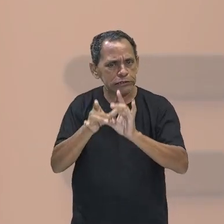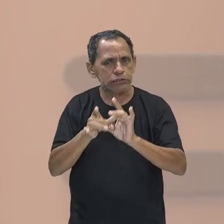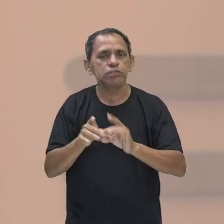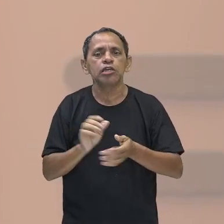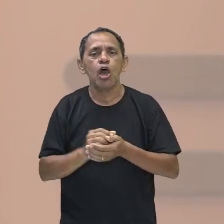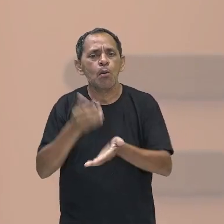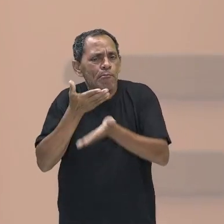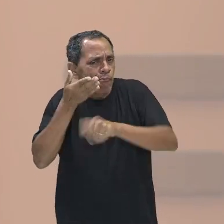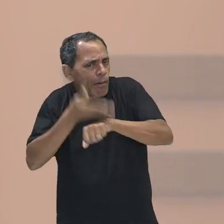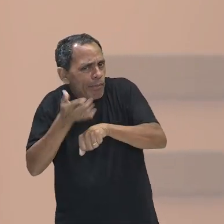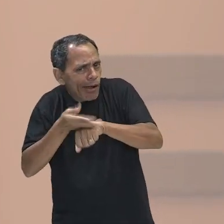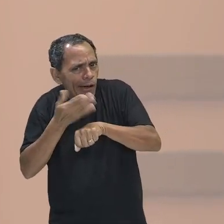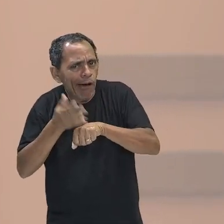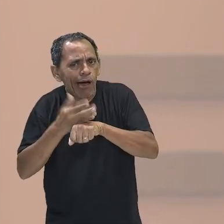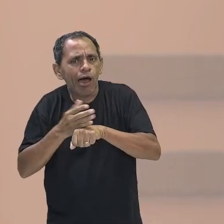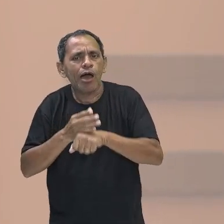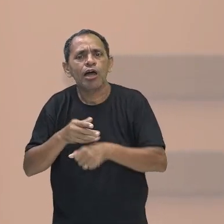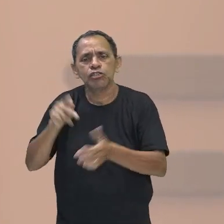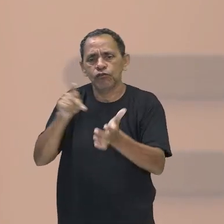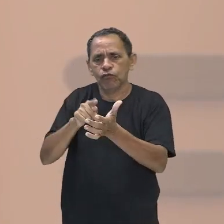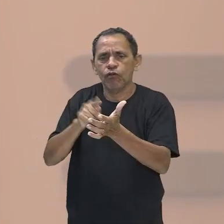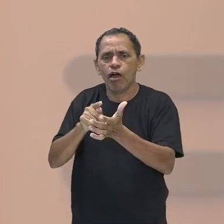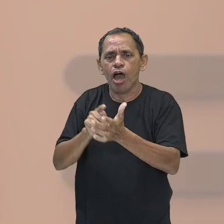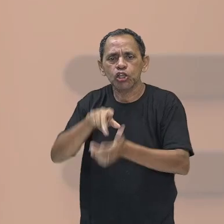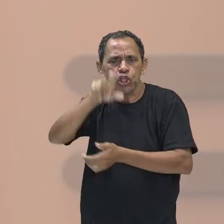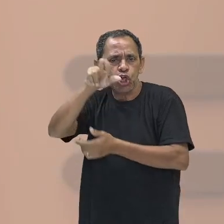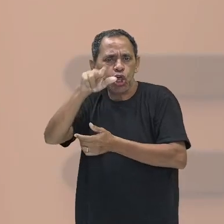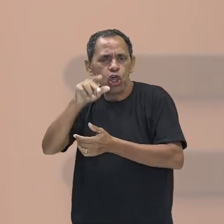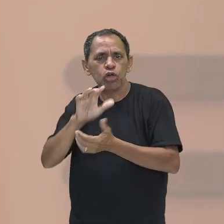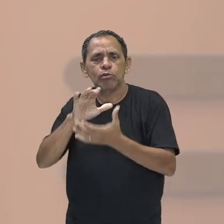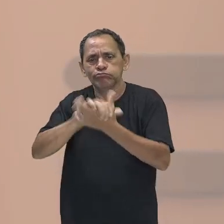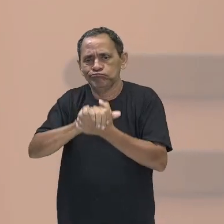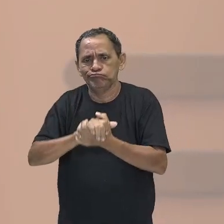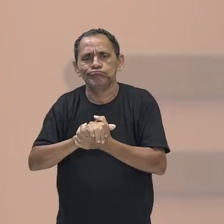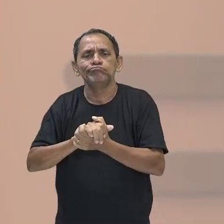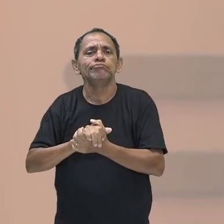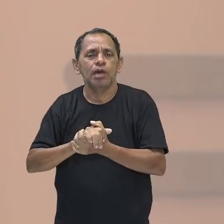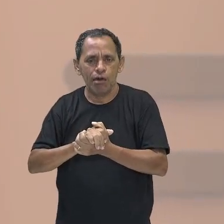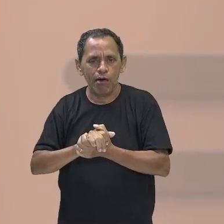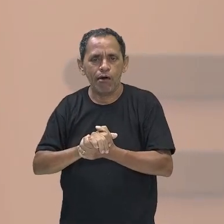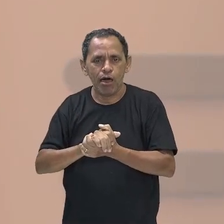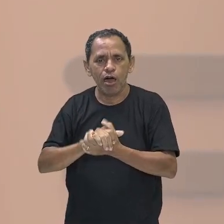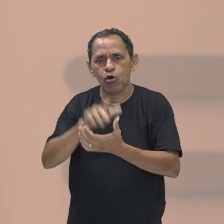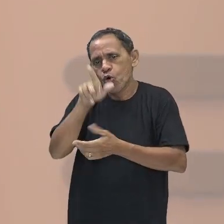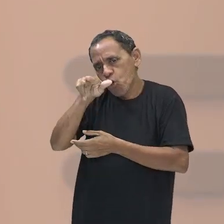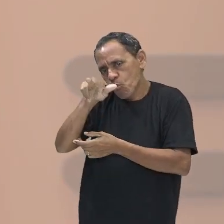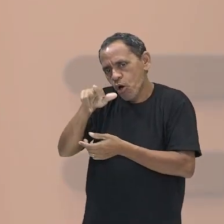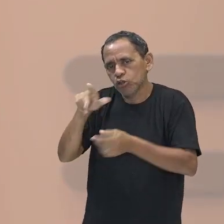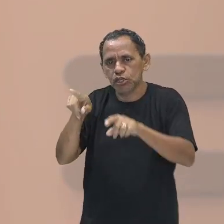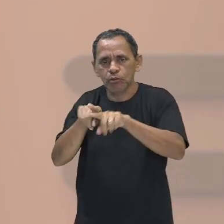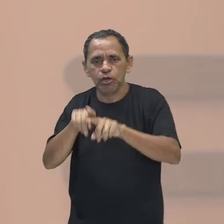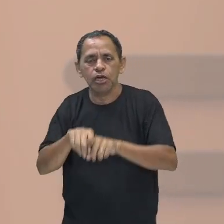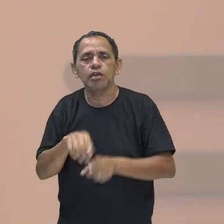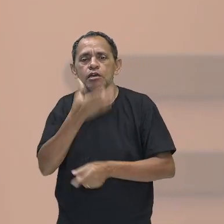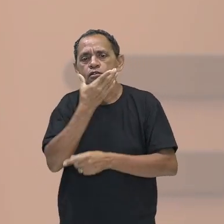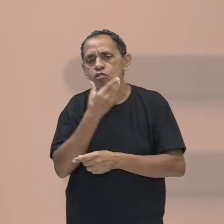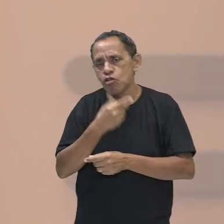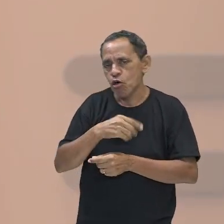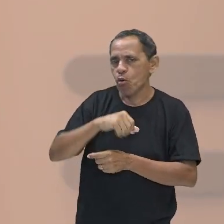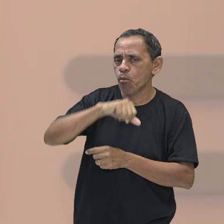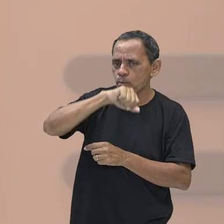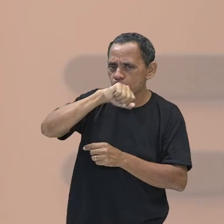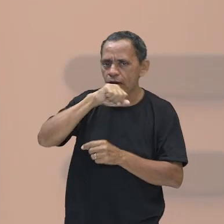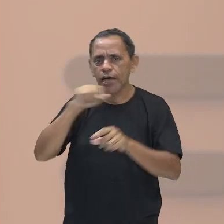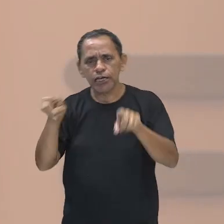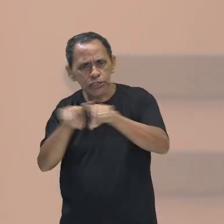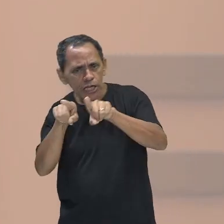muito recorrente. Irmão casar com irmão, inclusive, pai com filhos. Por quê? Eles não queriam, era, perder essa soberania, né?